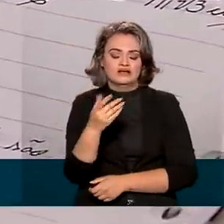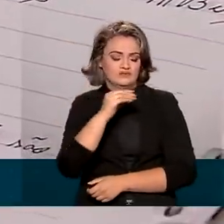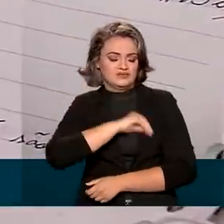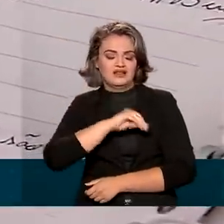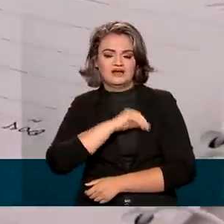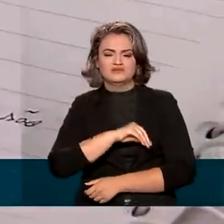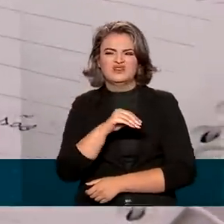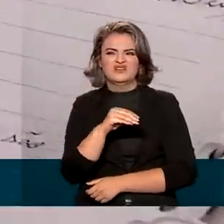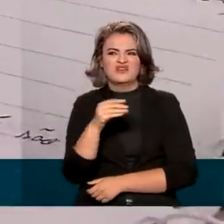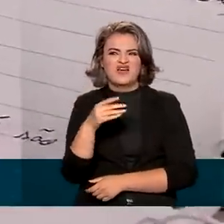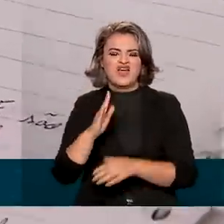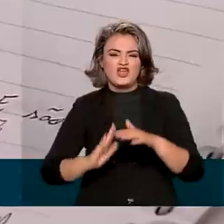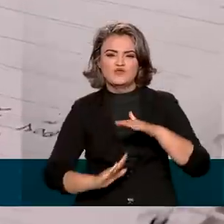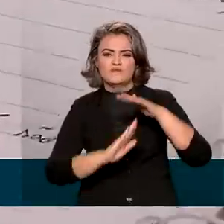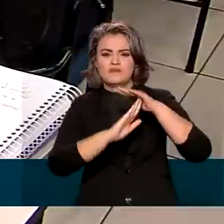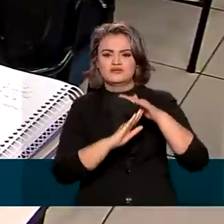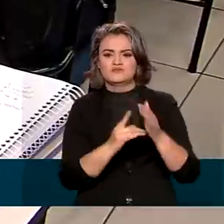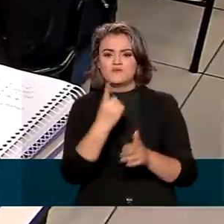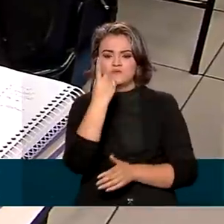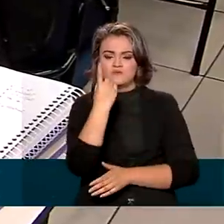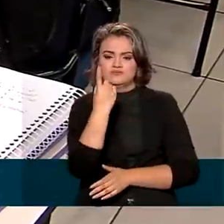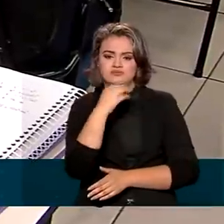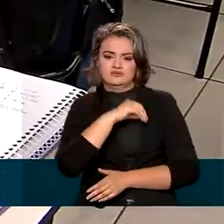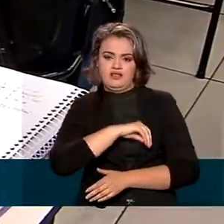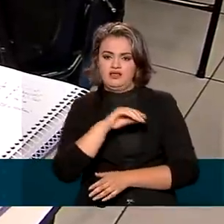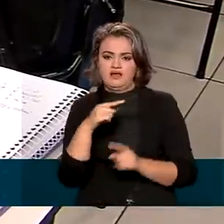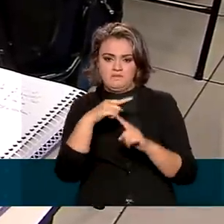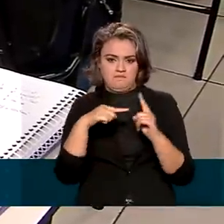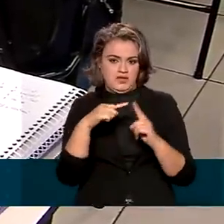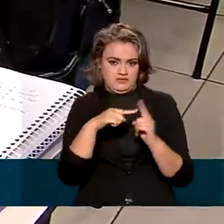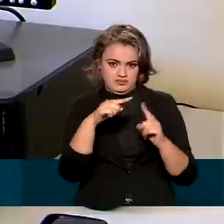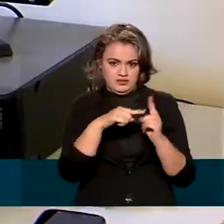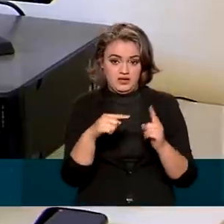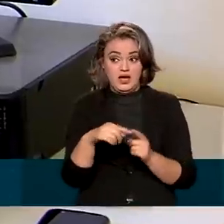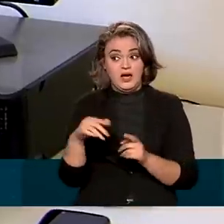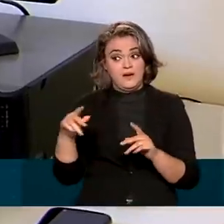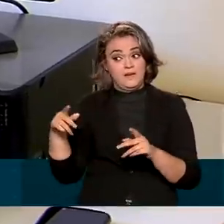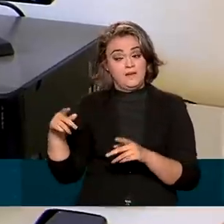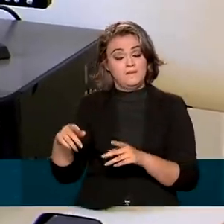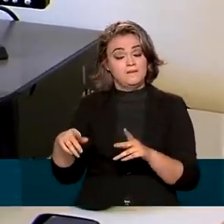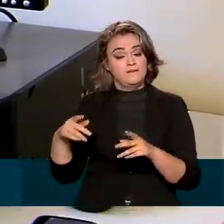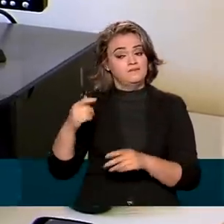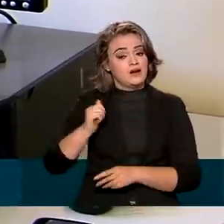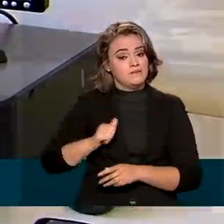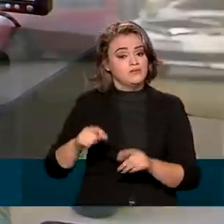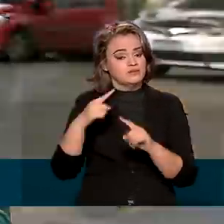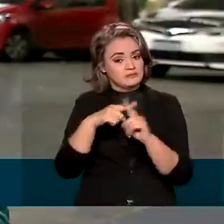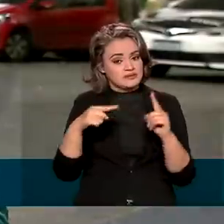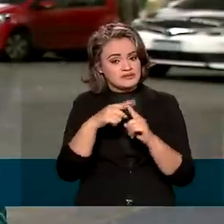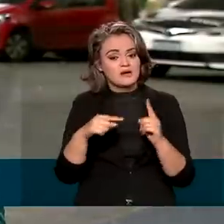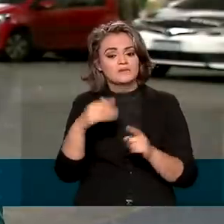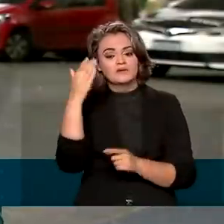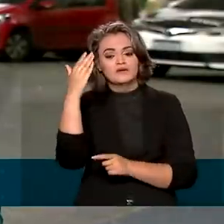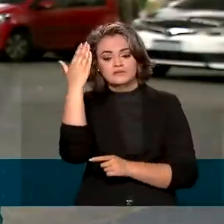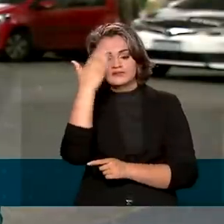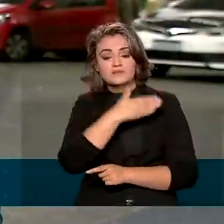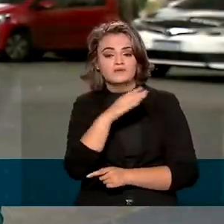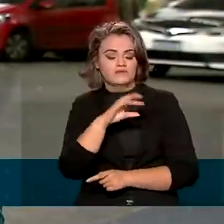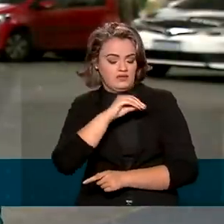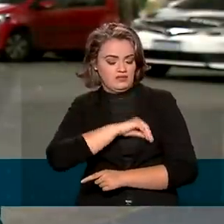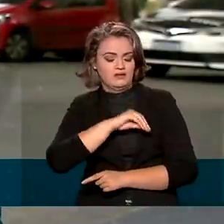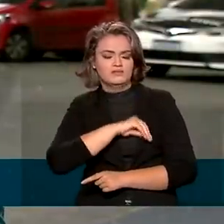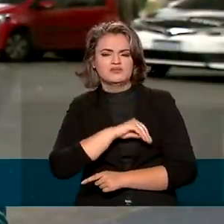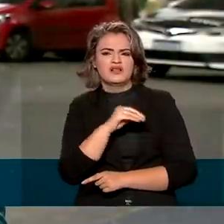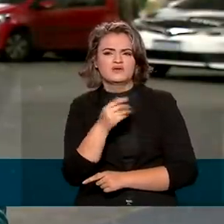familiar bruta mensal de até um salário mínimo e meio. Já para as bolsas parciais, o candidato precisa ter renda familiar